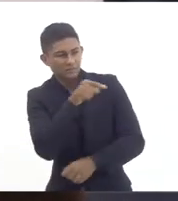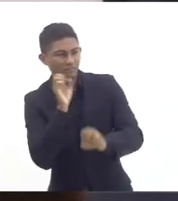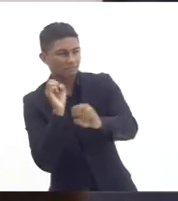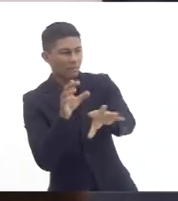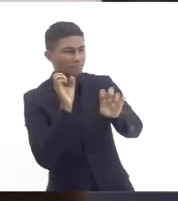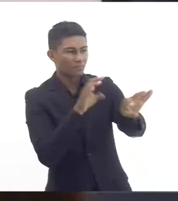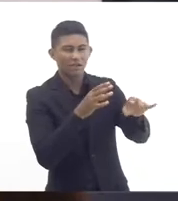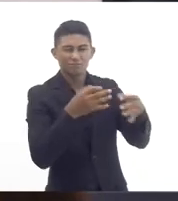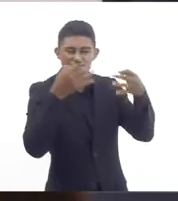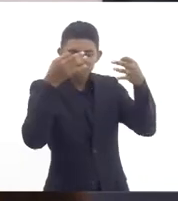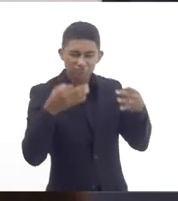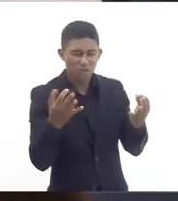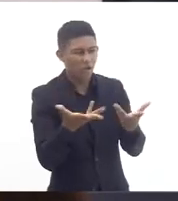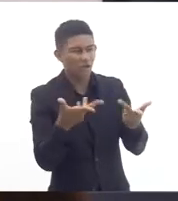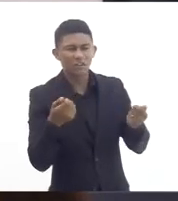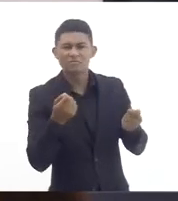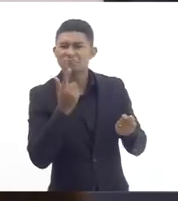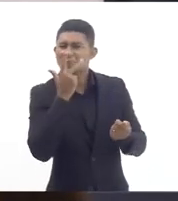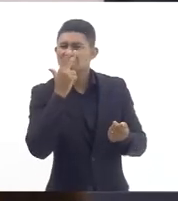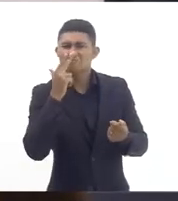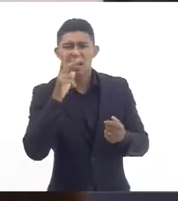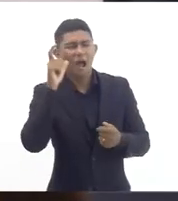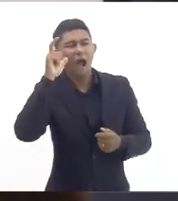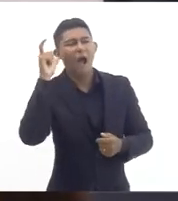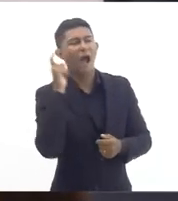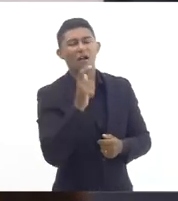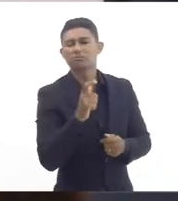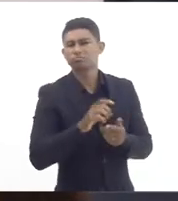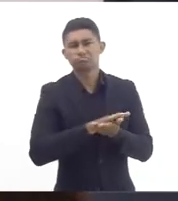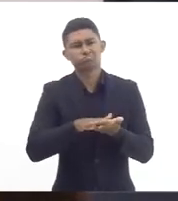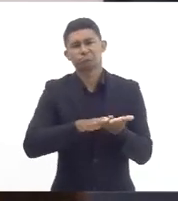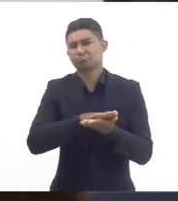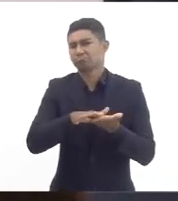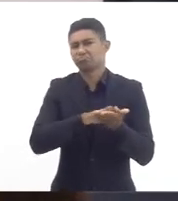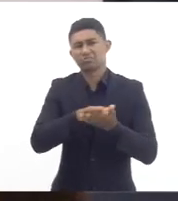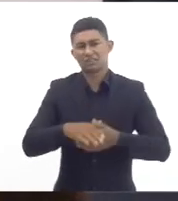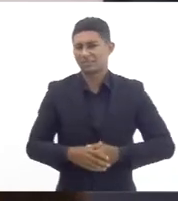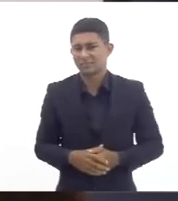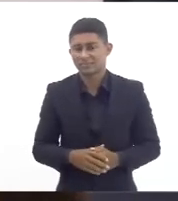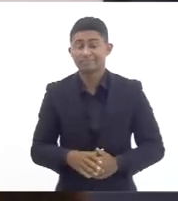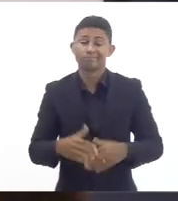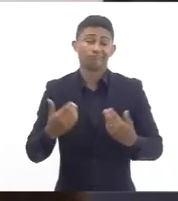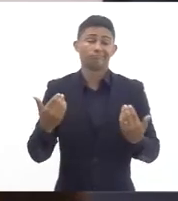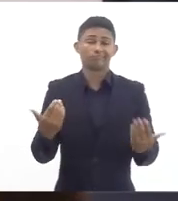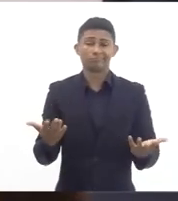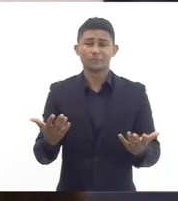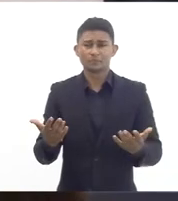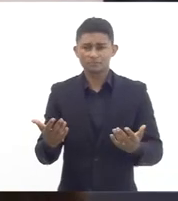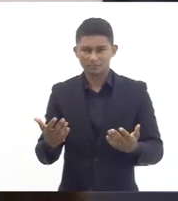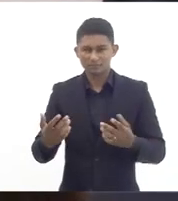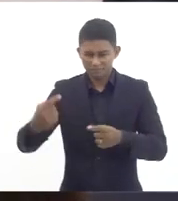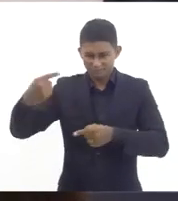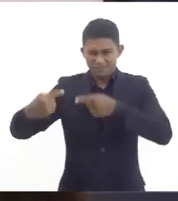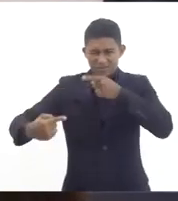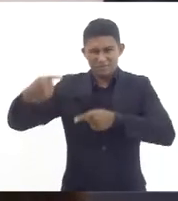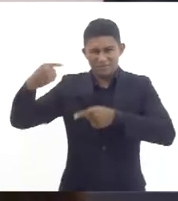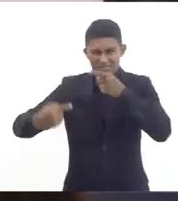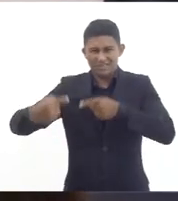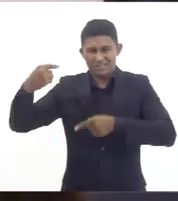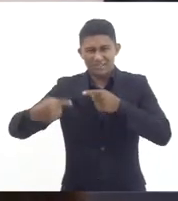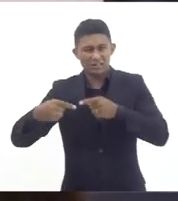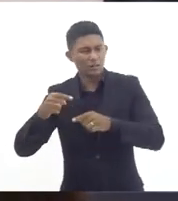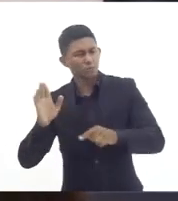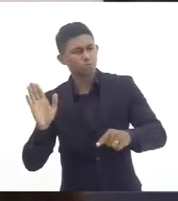e toda vez e toda vez que essas políticas elas não caminham no sentido de